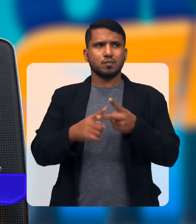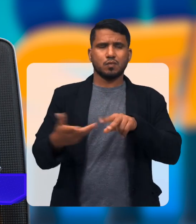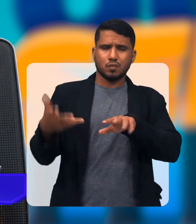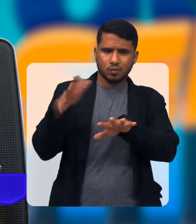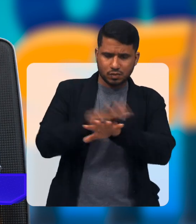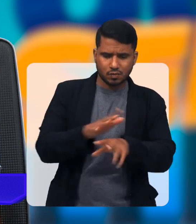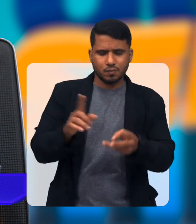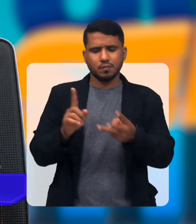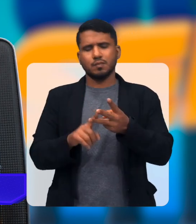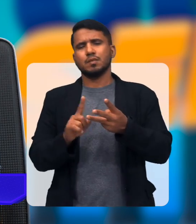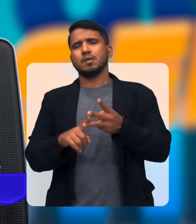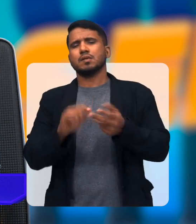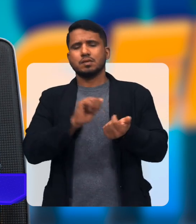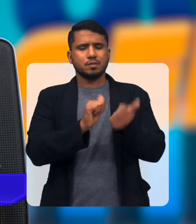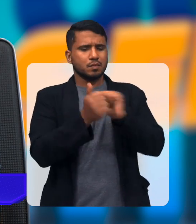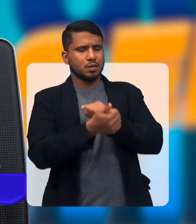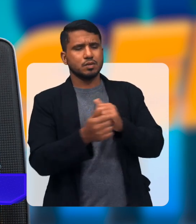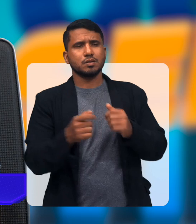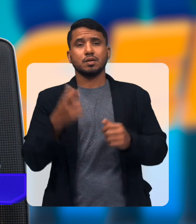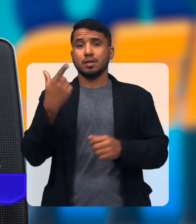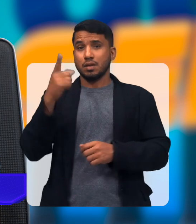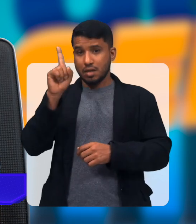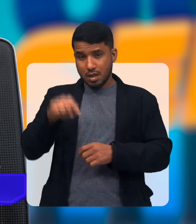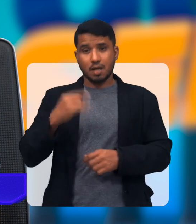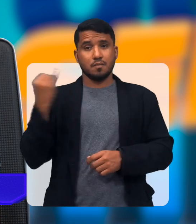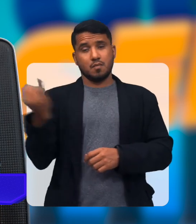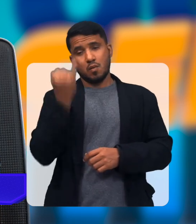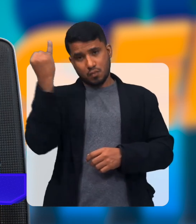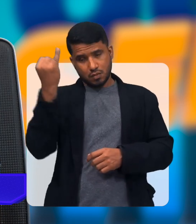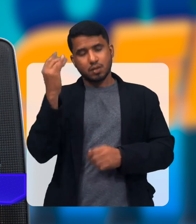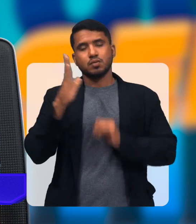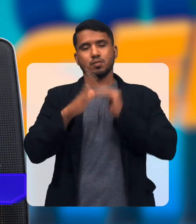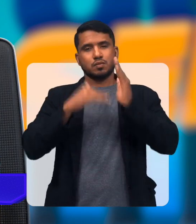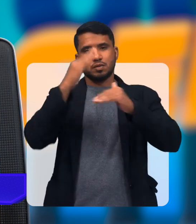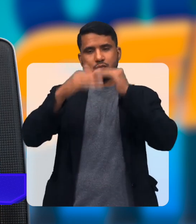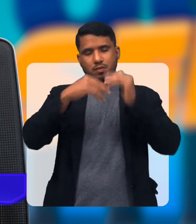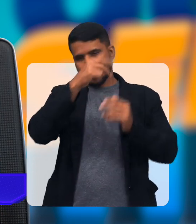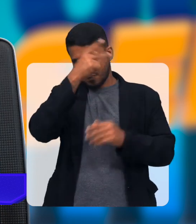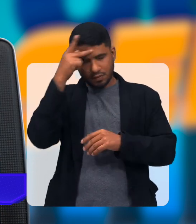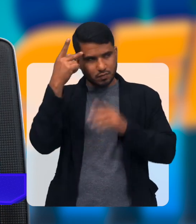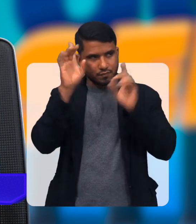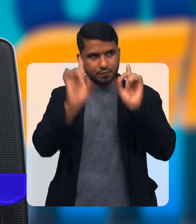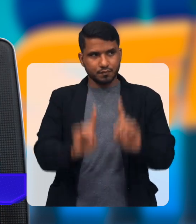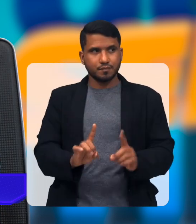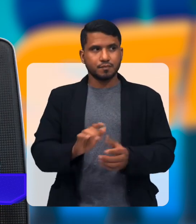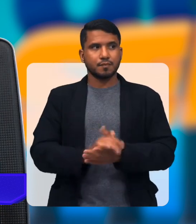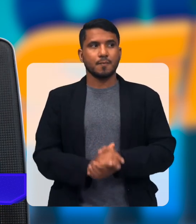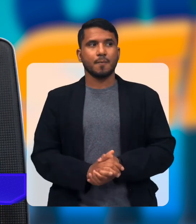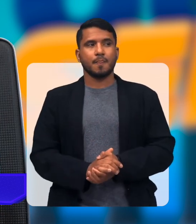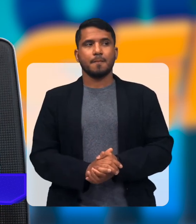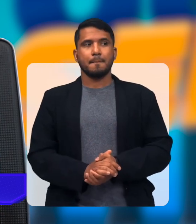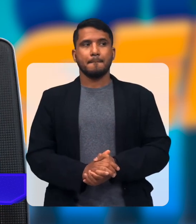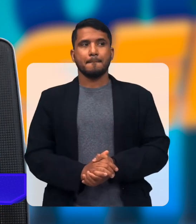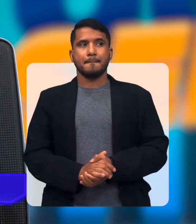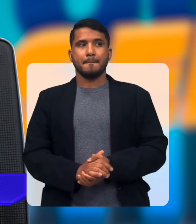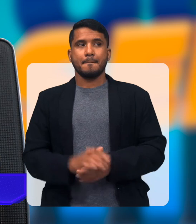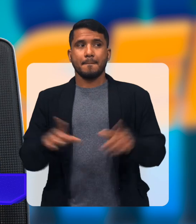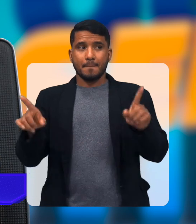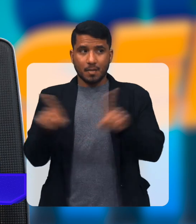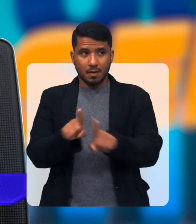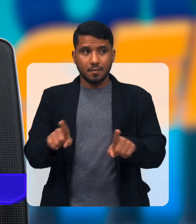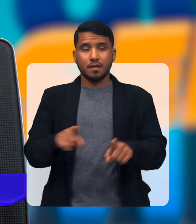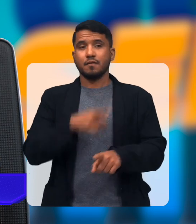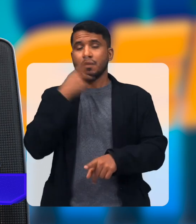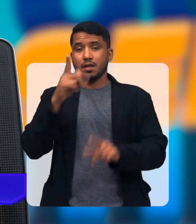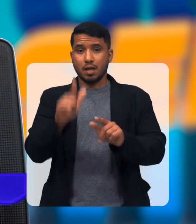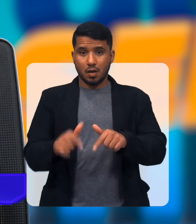Como saúde, como inclusão, como esporte, que é muito importante no desenvolvimento da pessoa